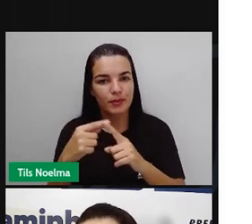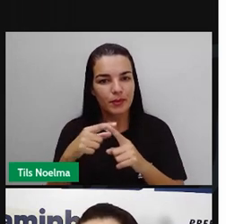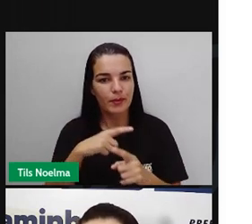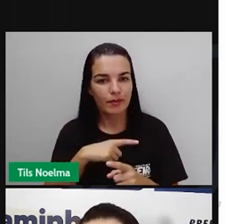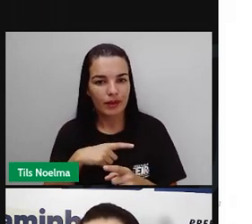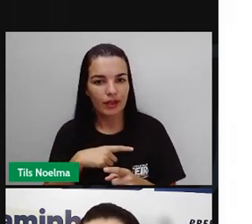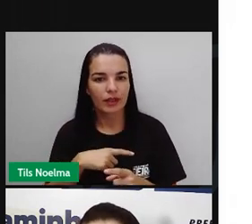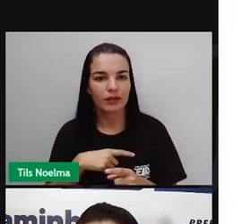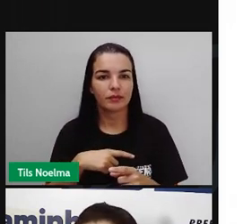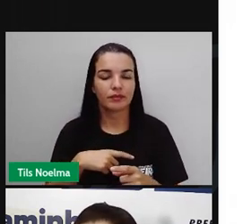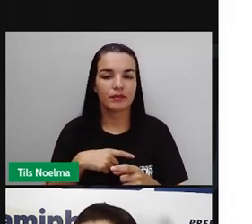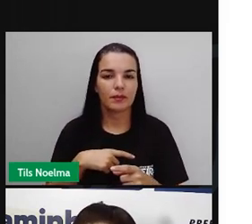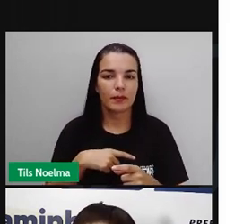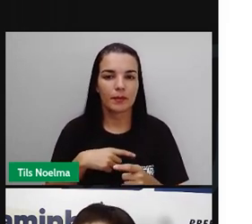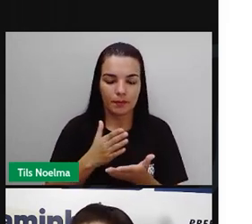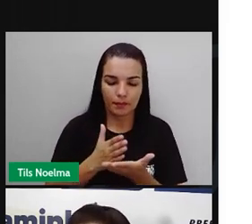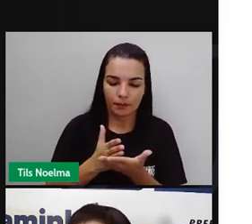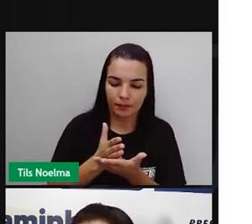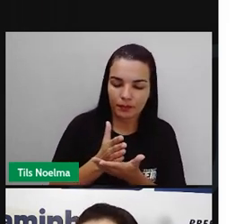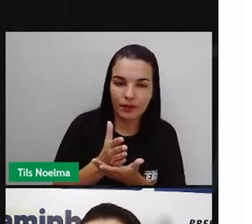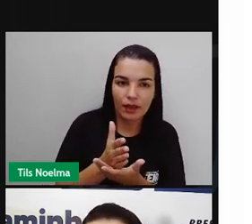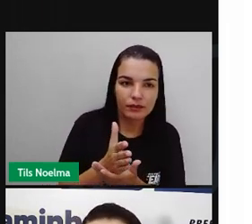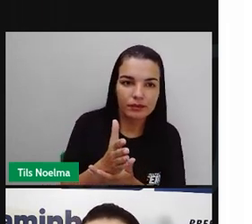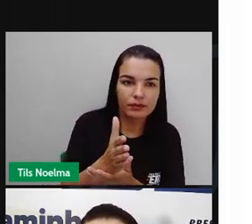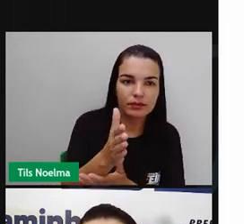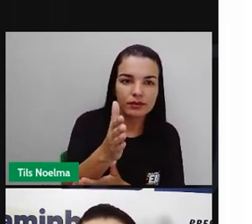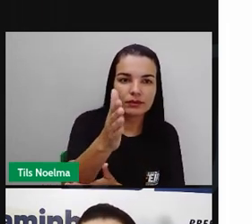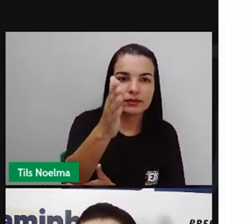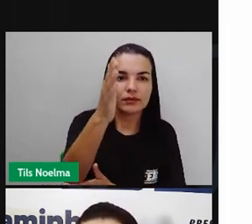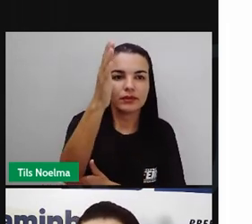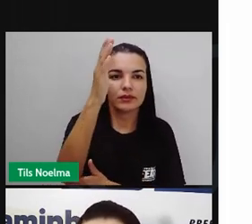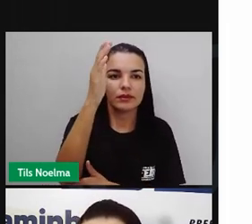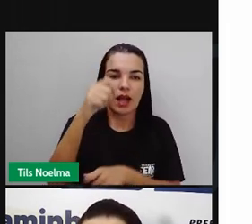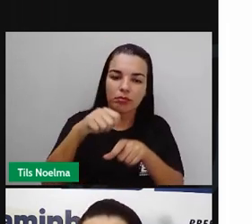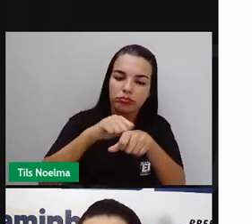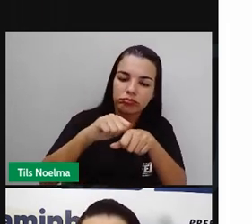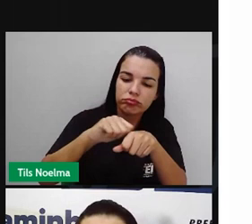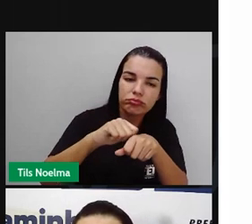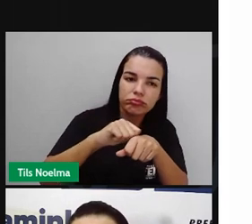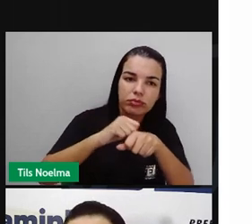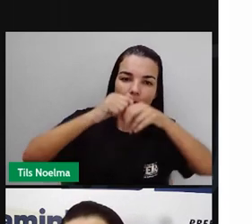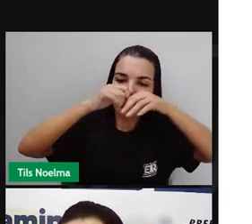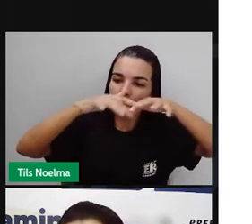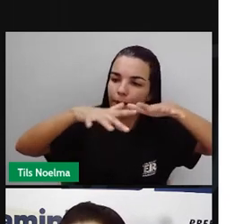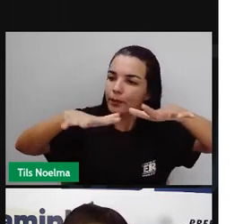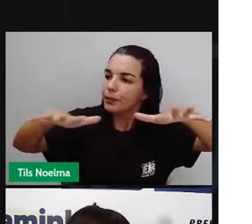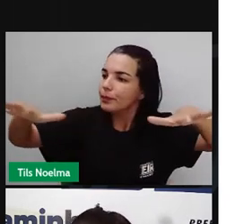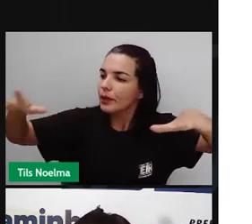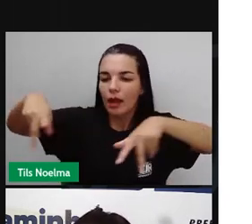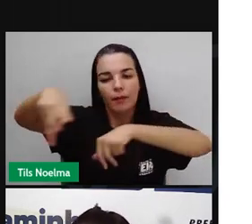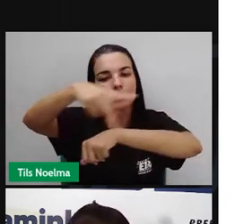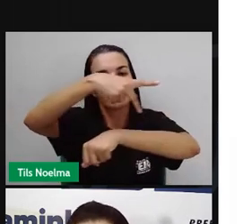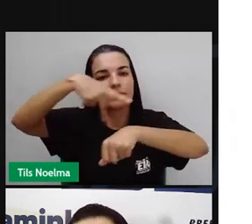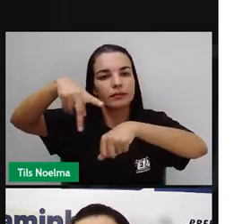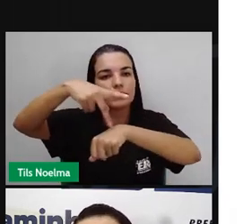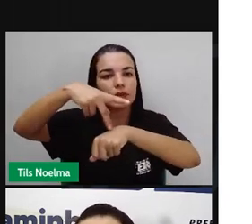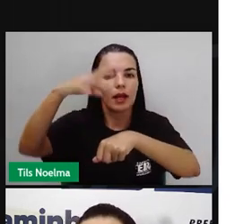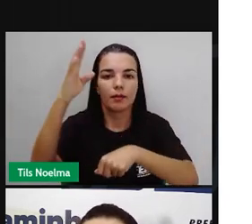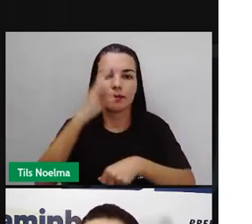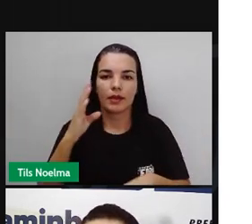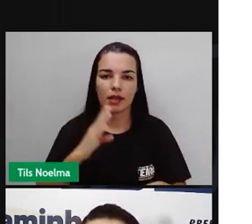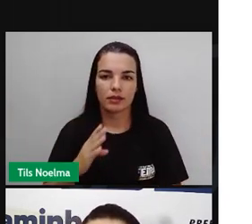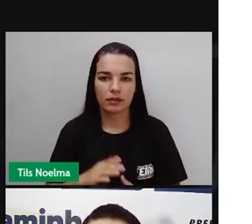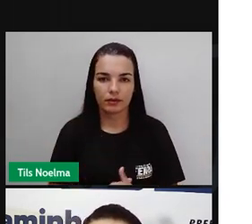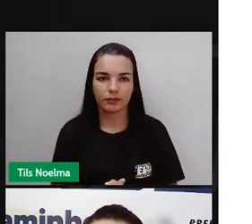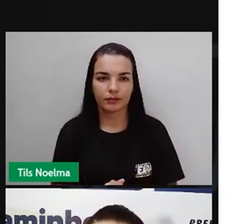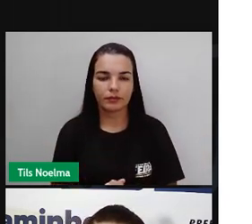quando a gente vocês já puderam até observar que a cada ciclo a região onde se